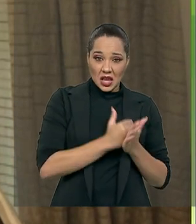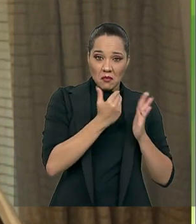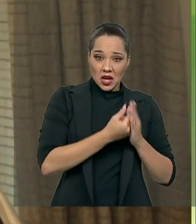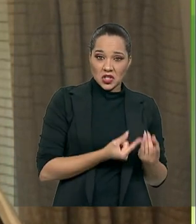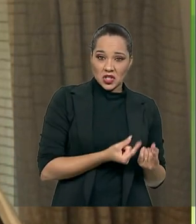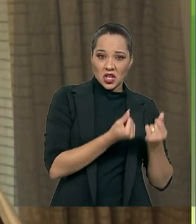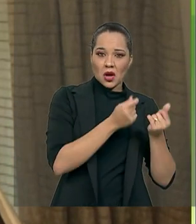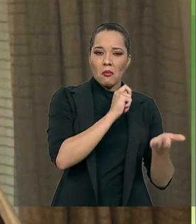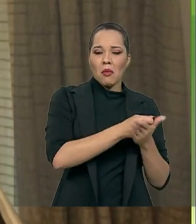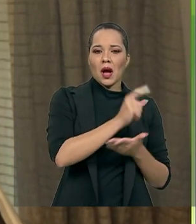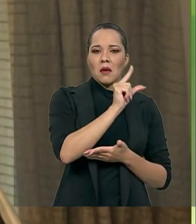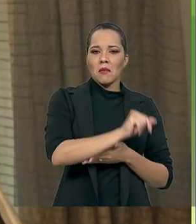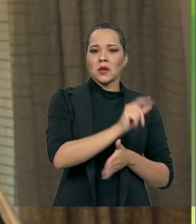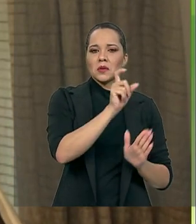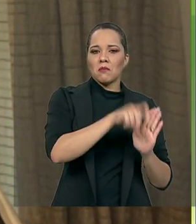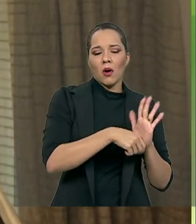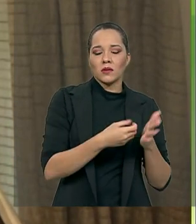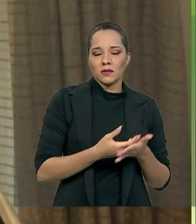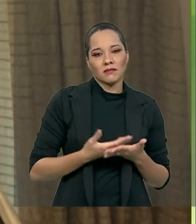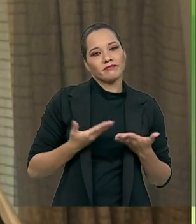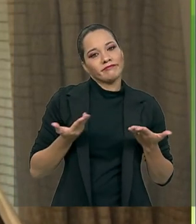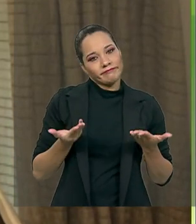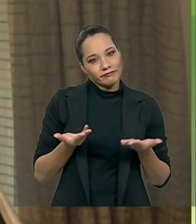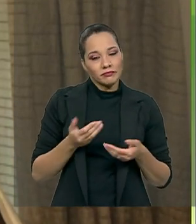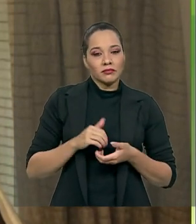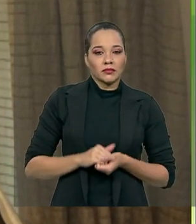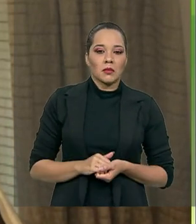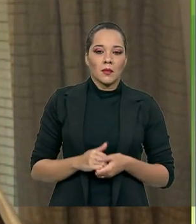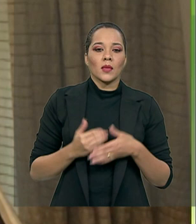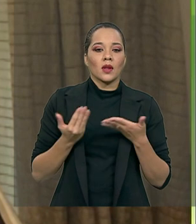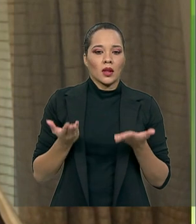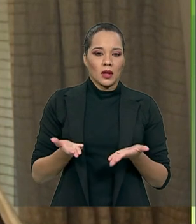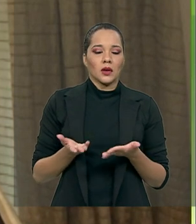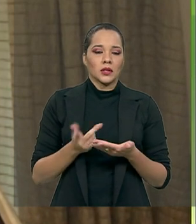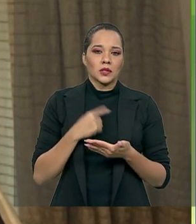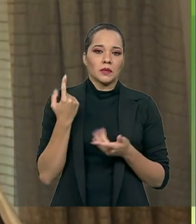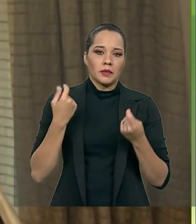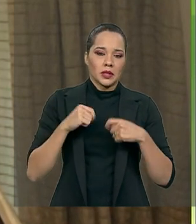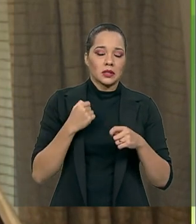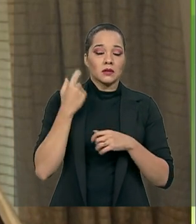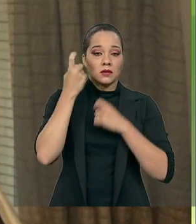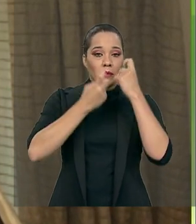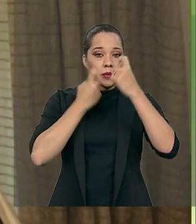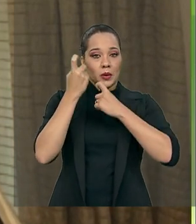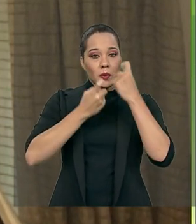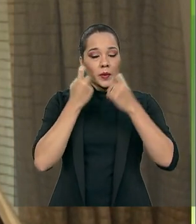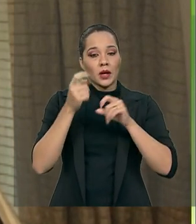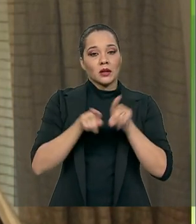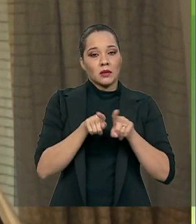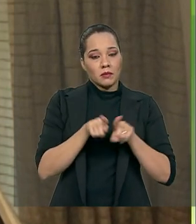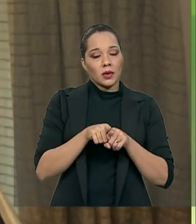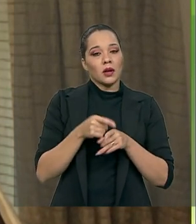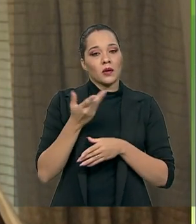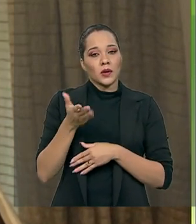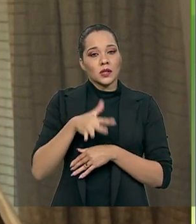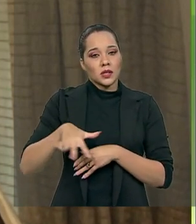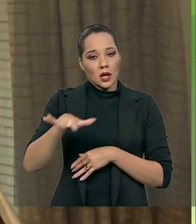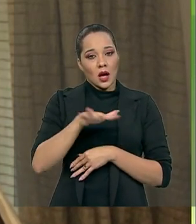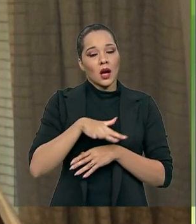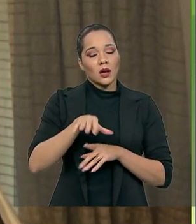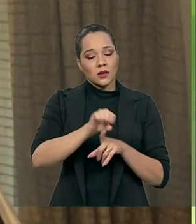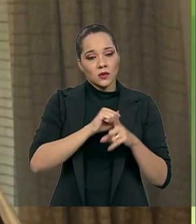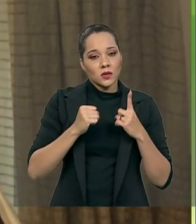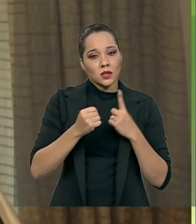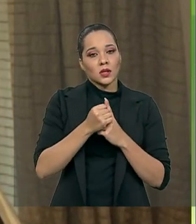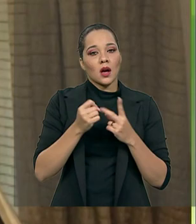condição financeira. Então, eu acho que nós temos que nos preocupar também com esse aspecto social,